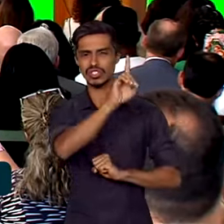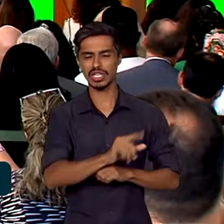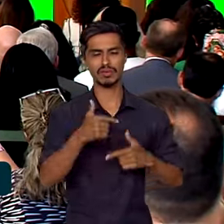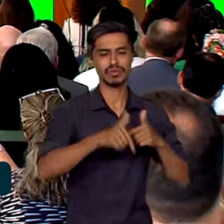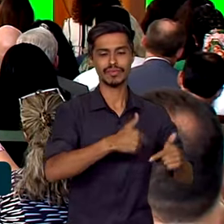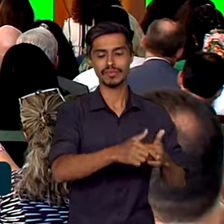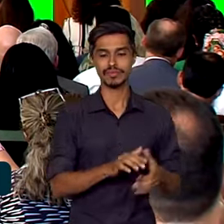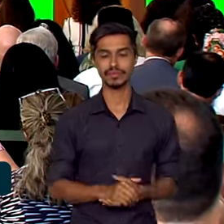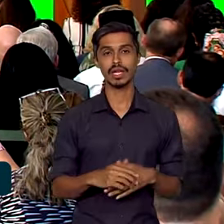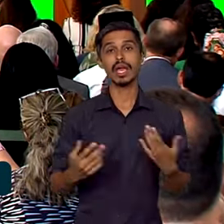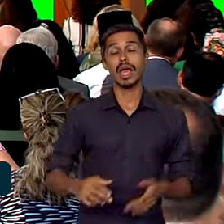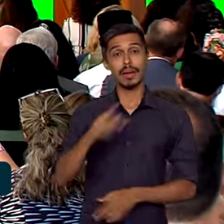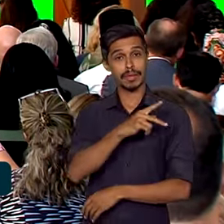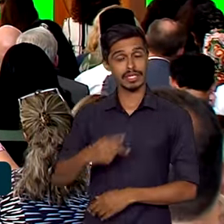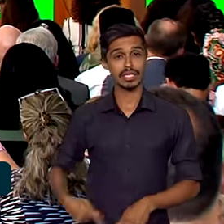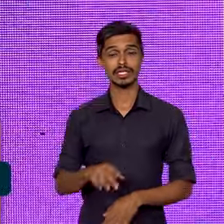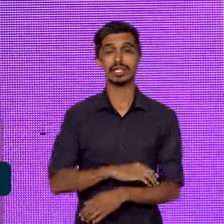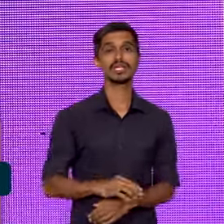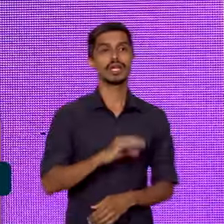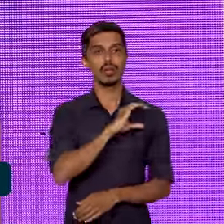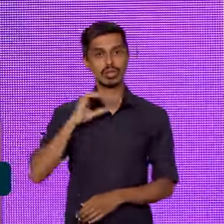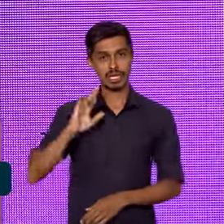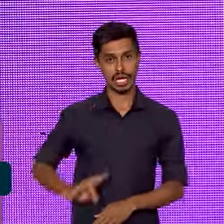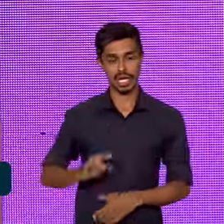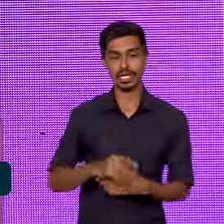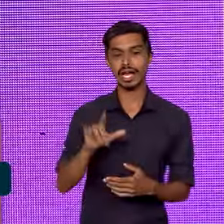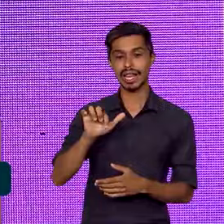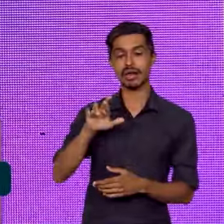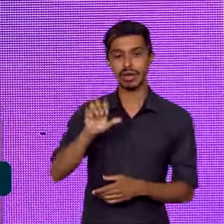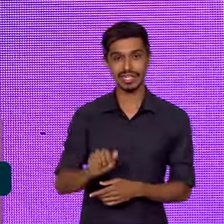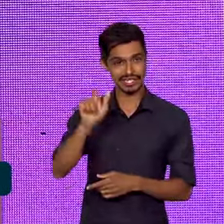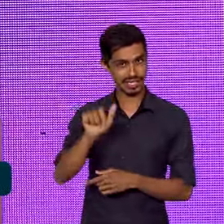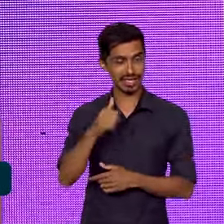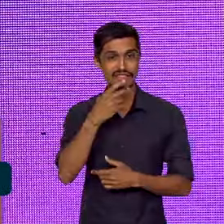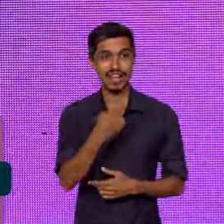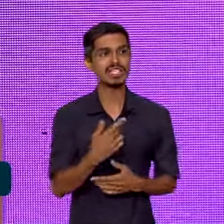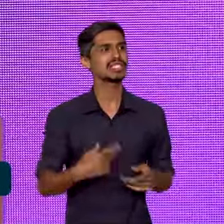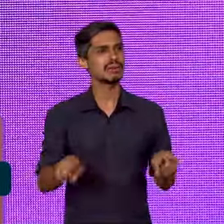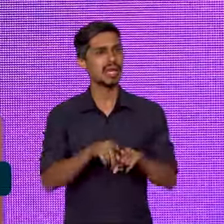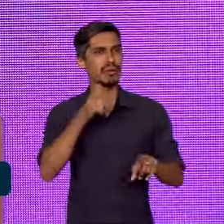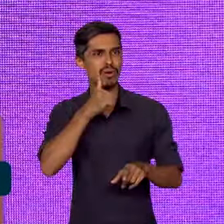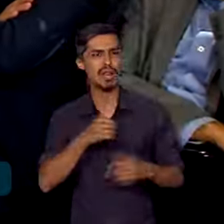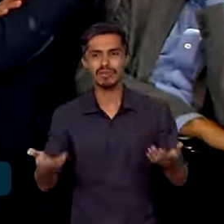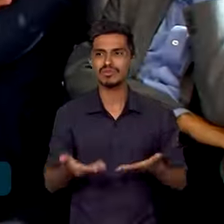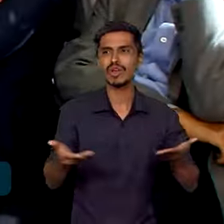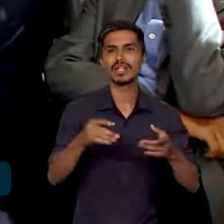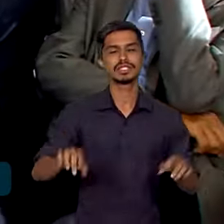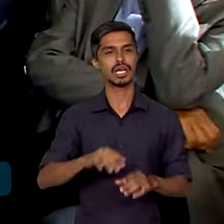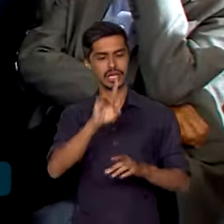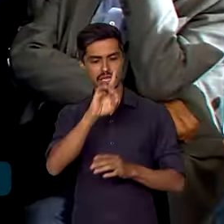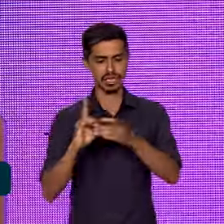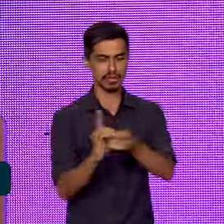a ex-presidente da Costa Rica, Laura Tintila, destacou que empoderar mulheres é importante também para a manutenção da